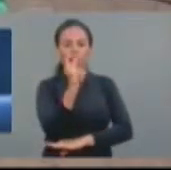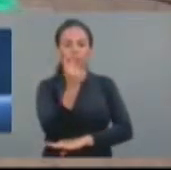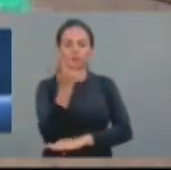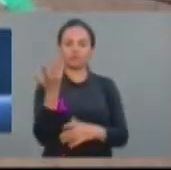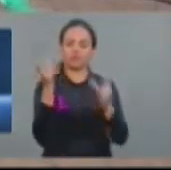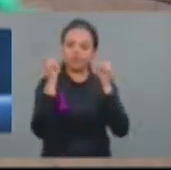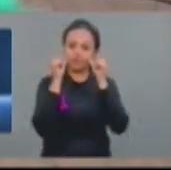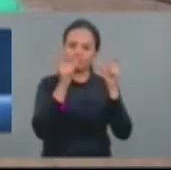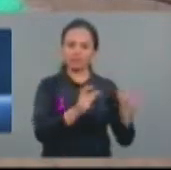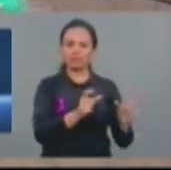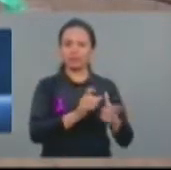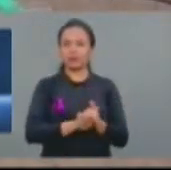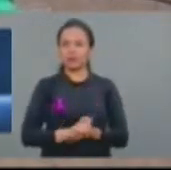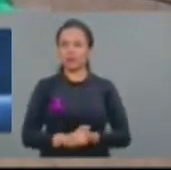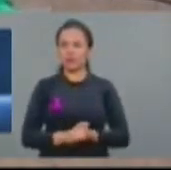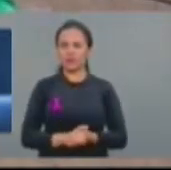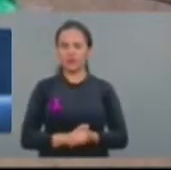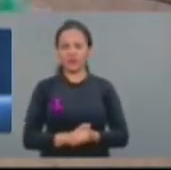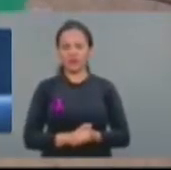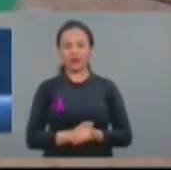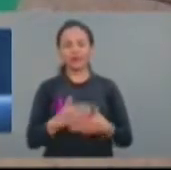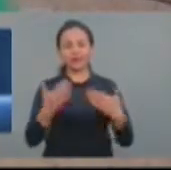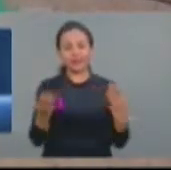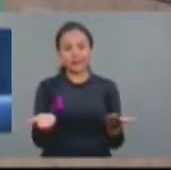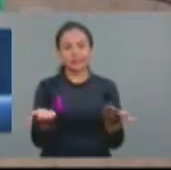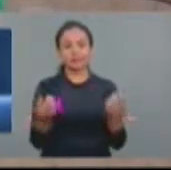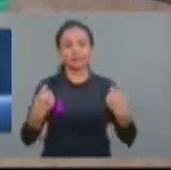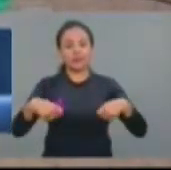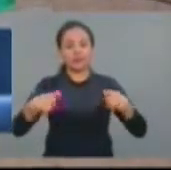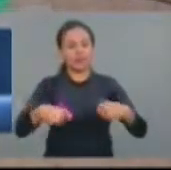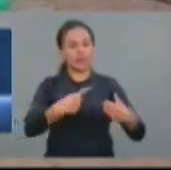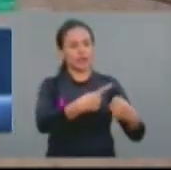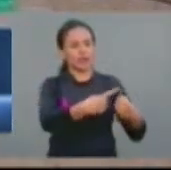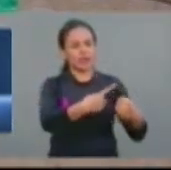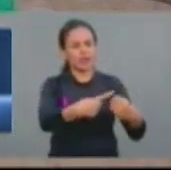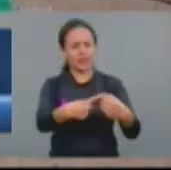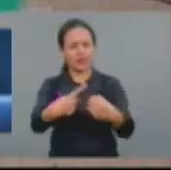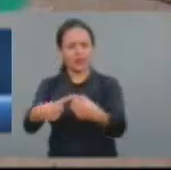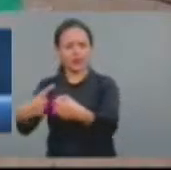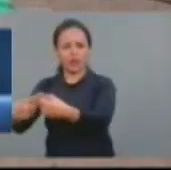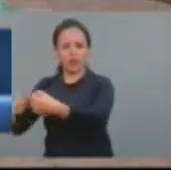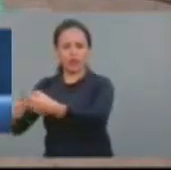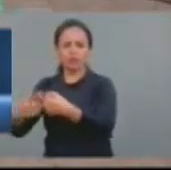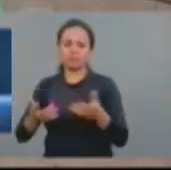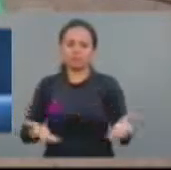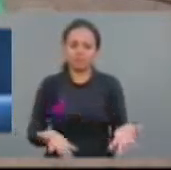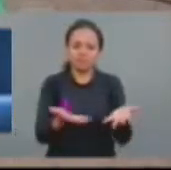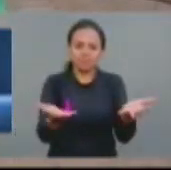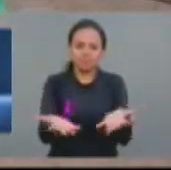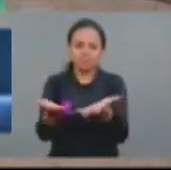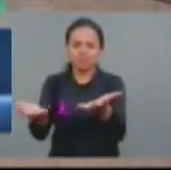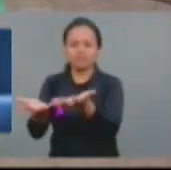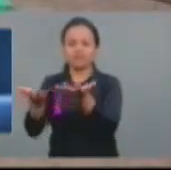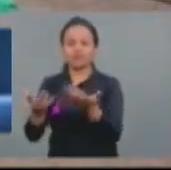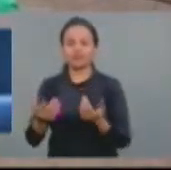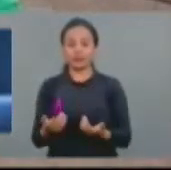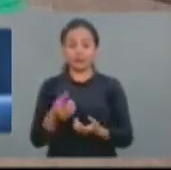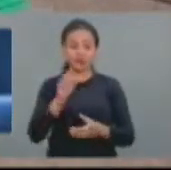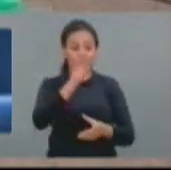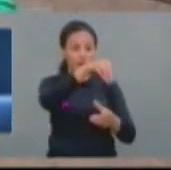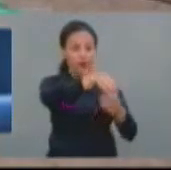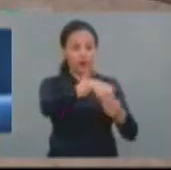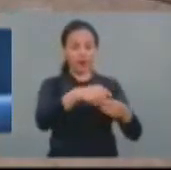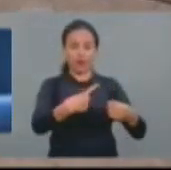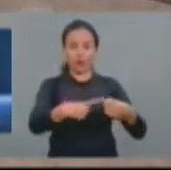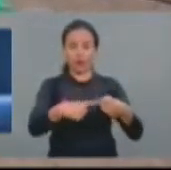nosso esforço, junto à CVC, junto ao Governo do Estado, para treinar, deputado, que eu acho interessante lá. Nós não temos guias turísticos, por exemplo. Treinar,